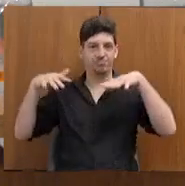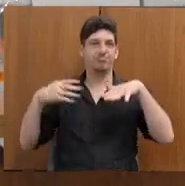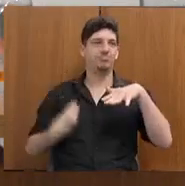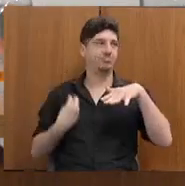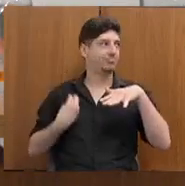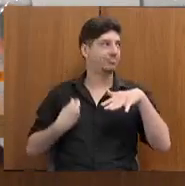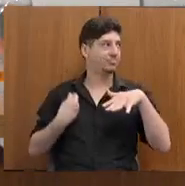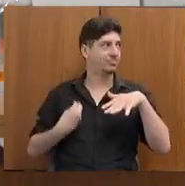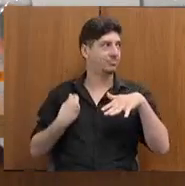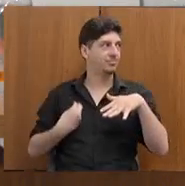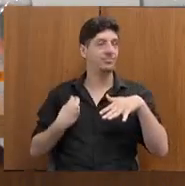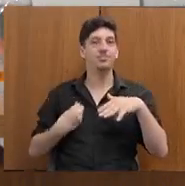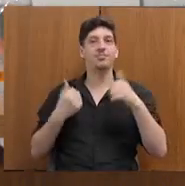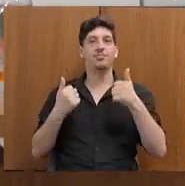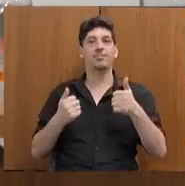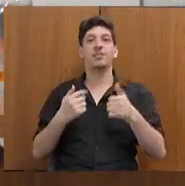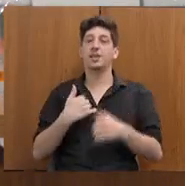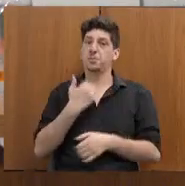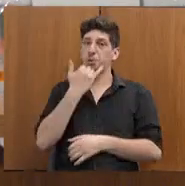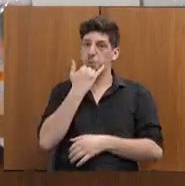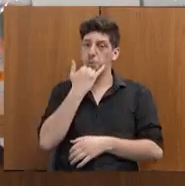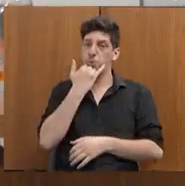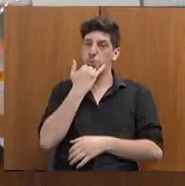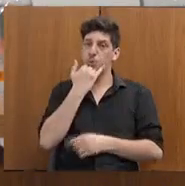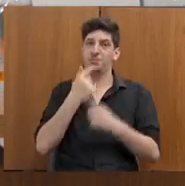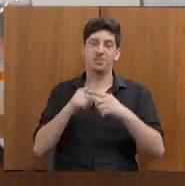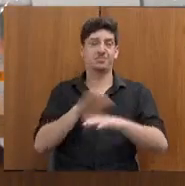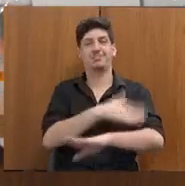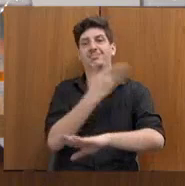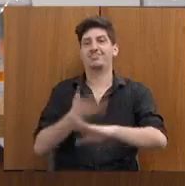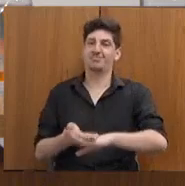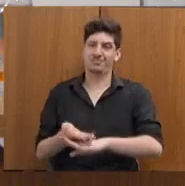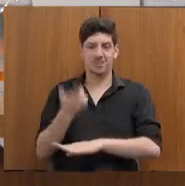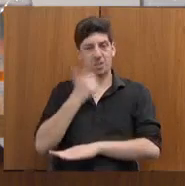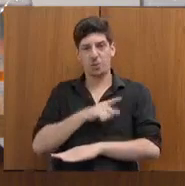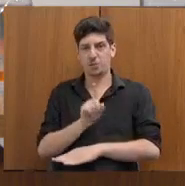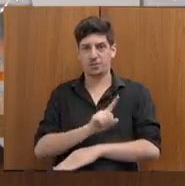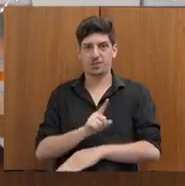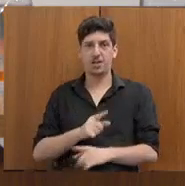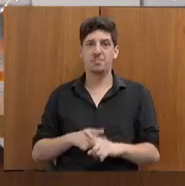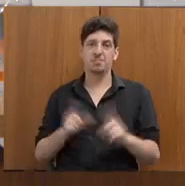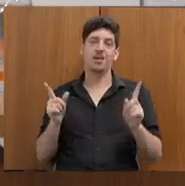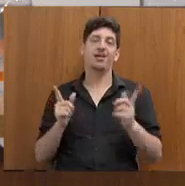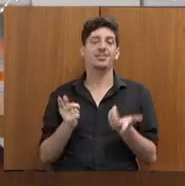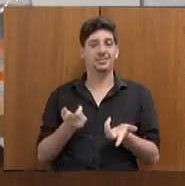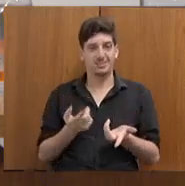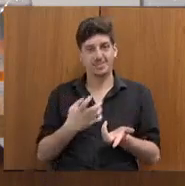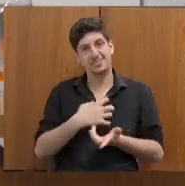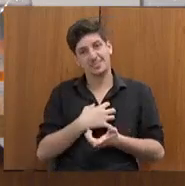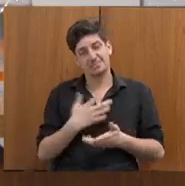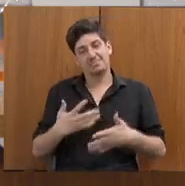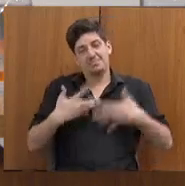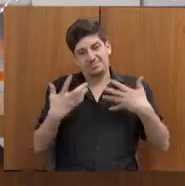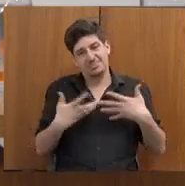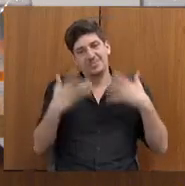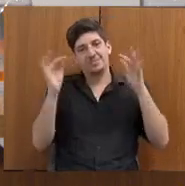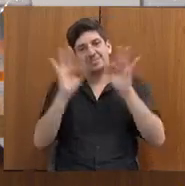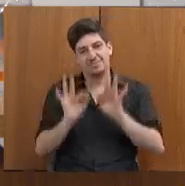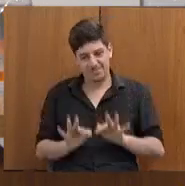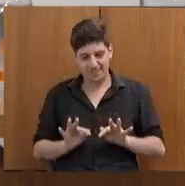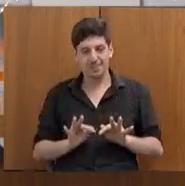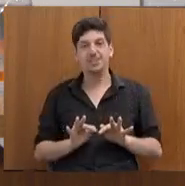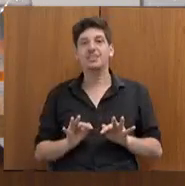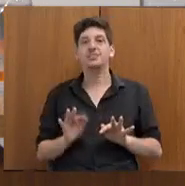Eu peço desculpas por não ter acompanhado hoje o dia todo, mas temos muita alegria. E viemos aqui